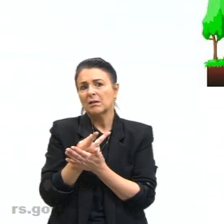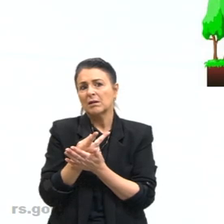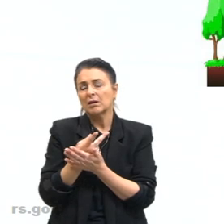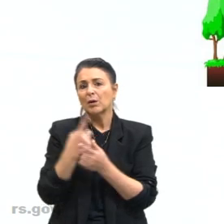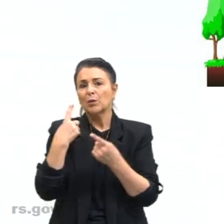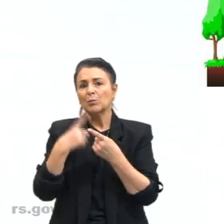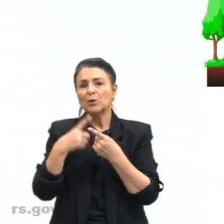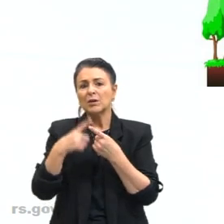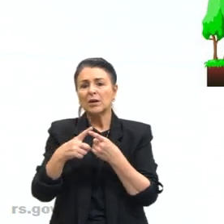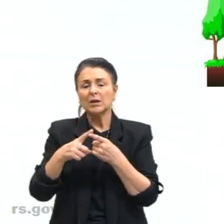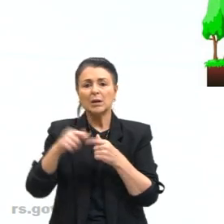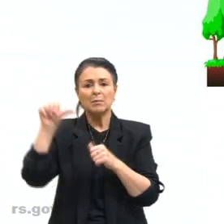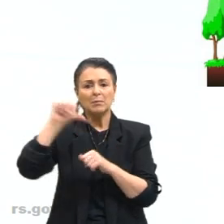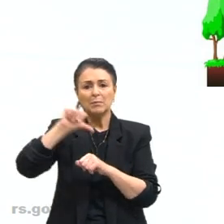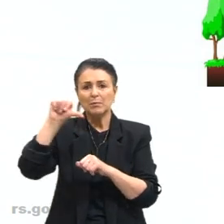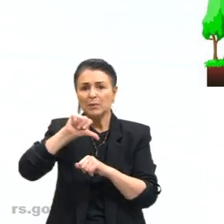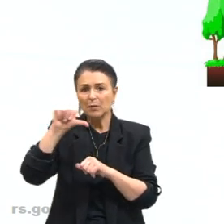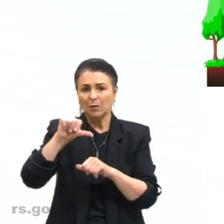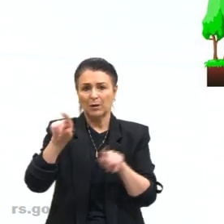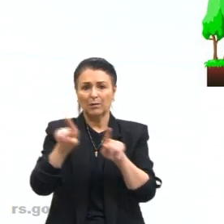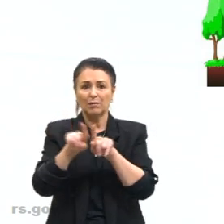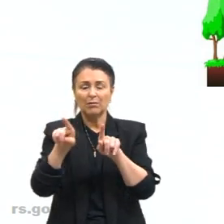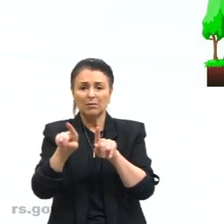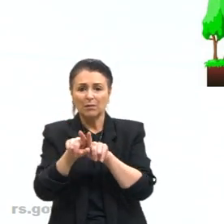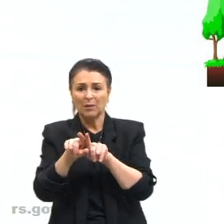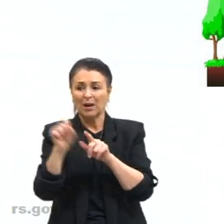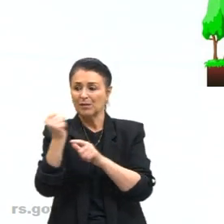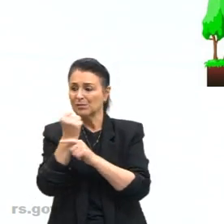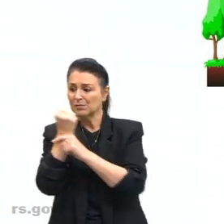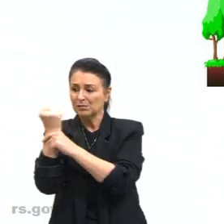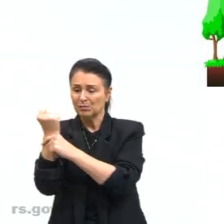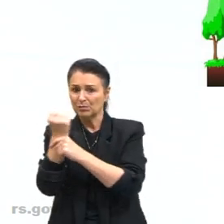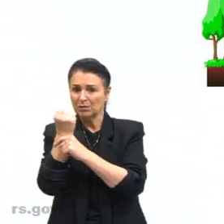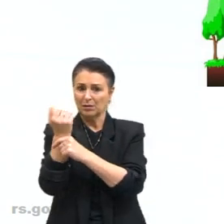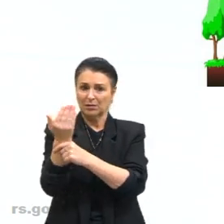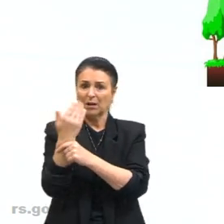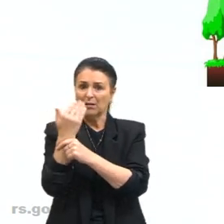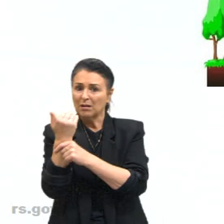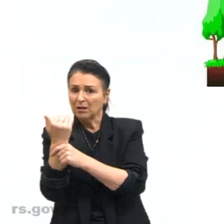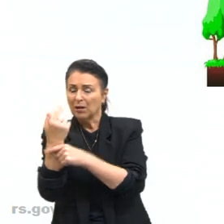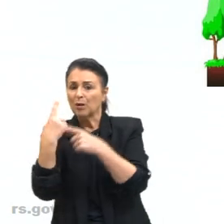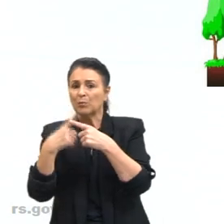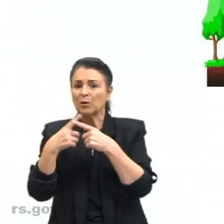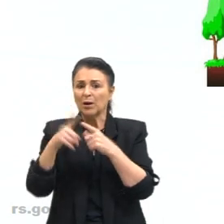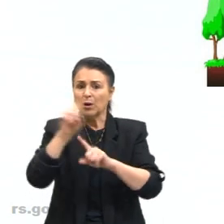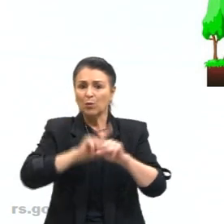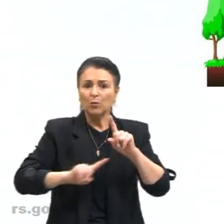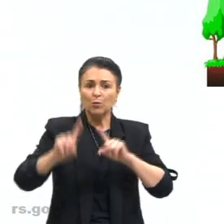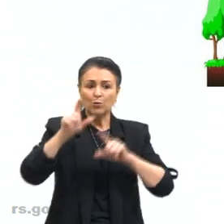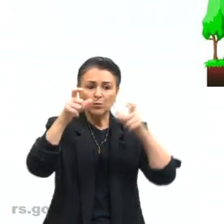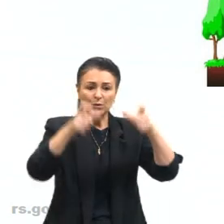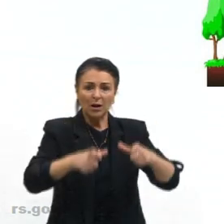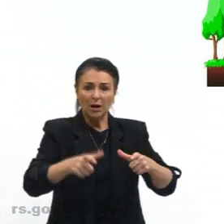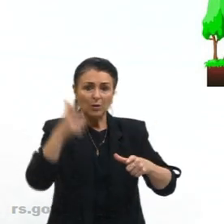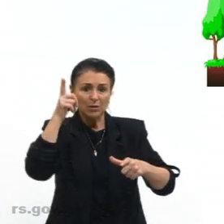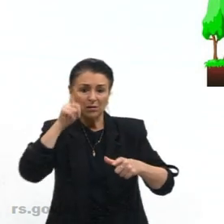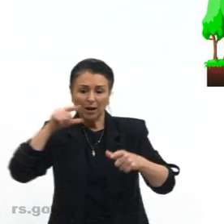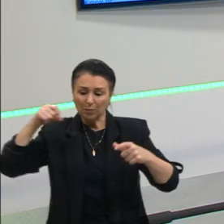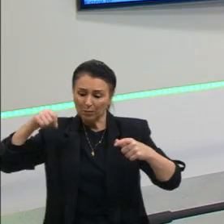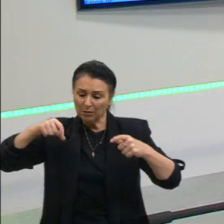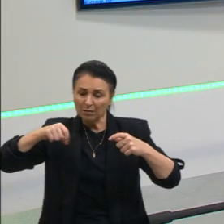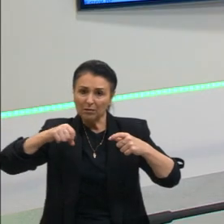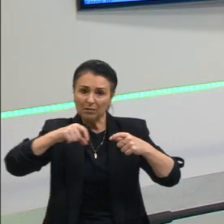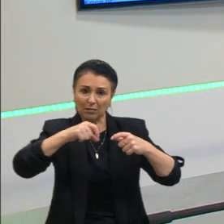Consequências, o agravamento da insegurança alimentar, isso quer dizer que locais que eu tinha, conseguiria plantar, hoje em dia eu não vou mais conseguir